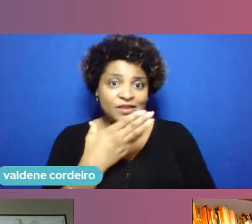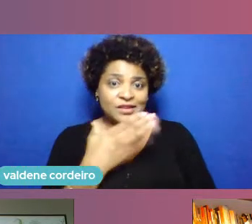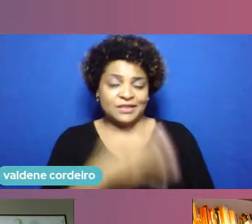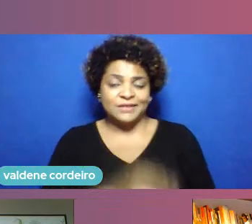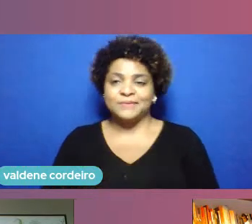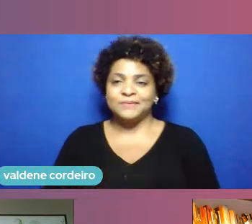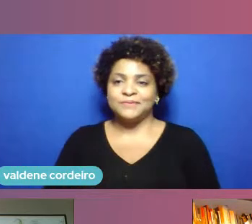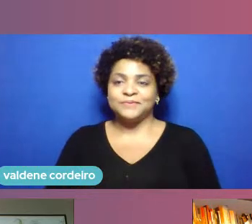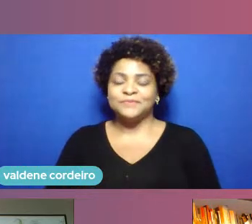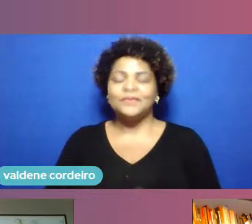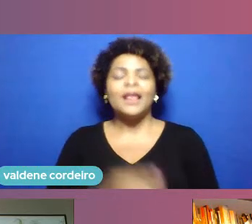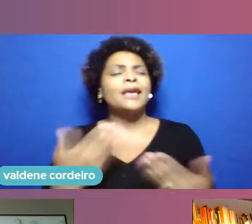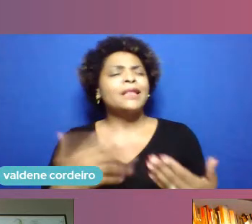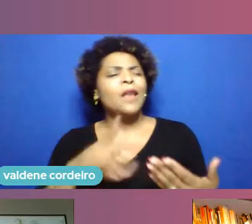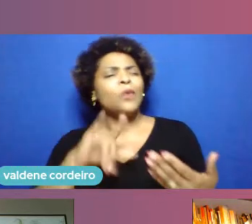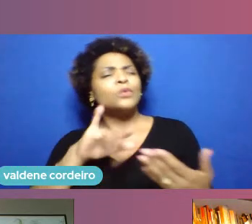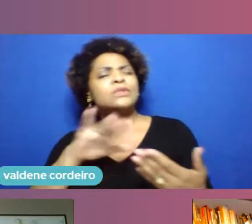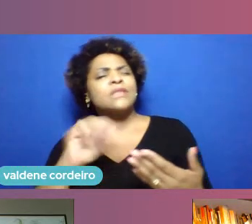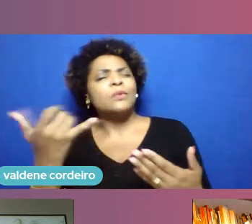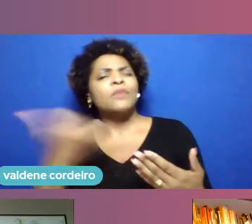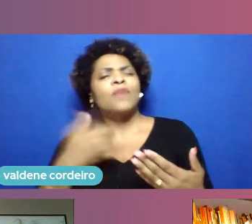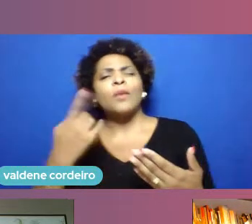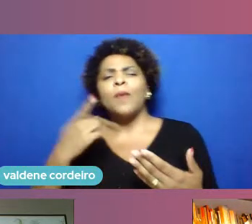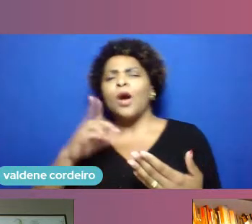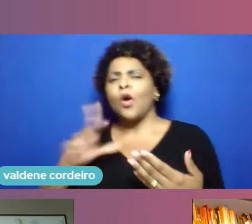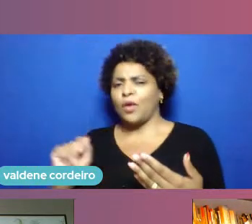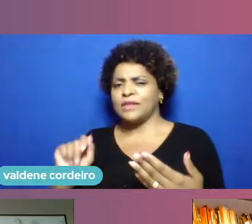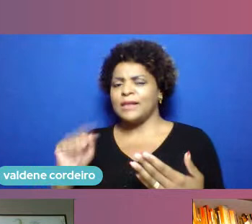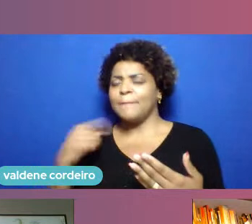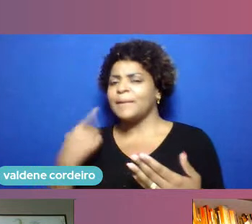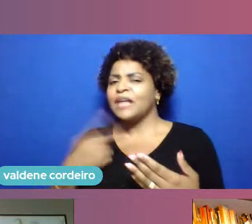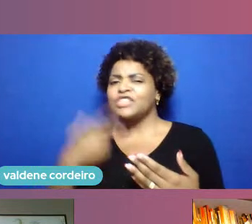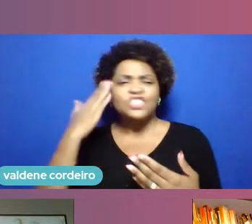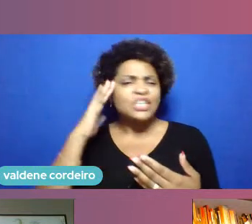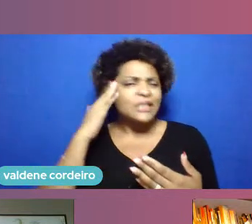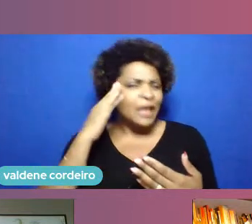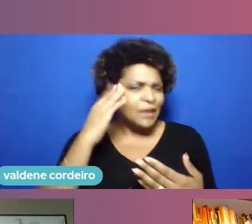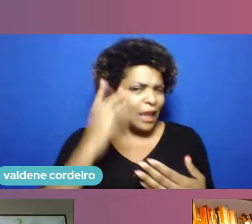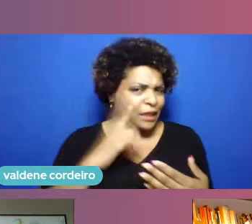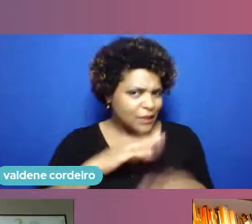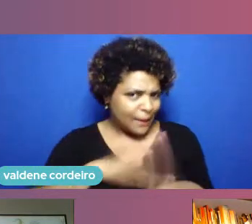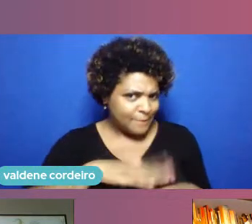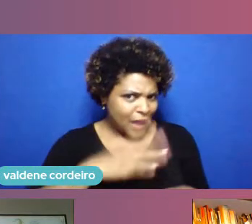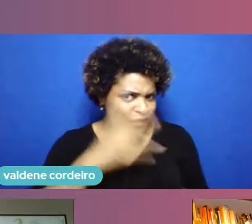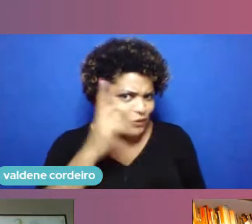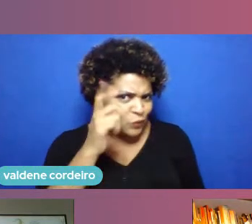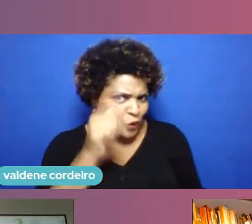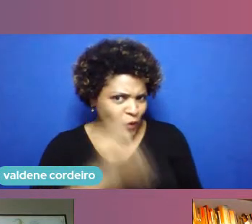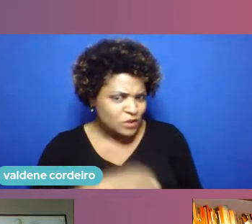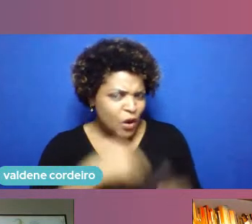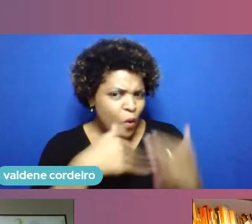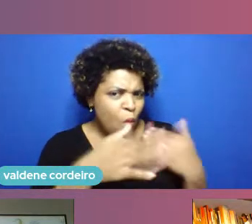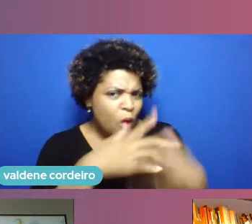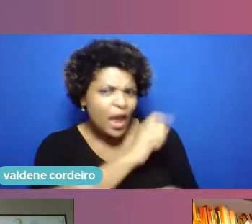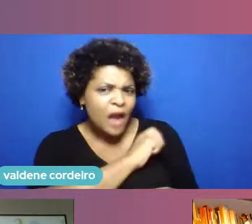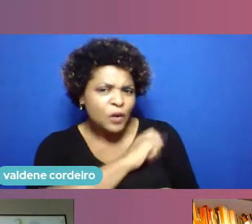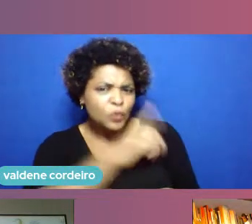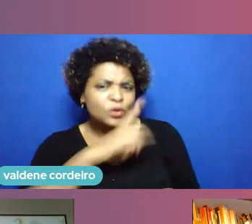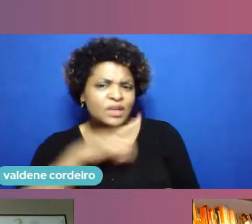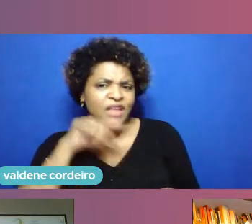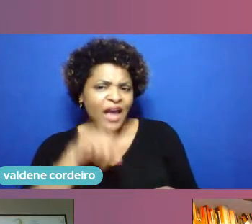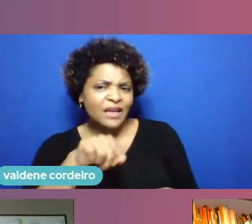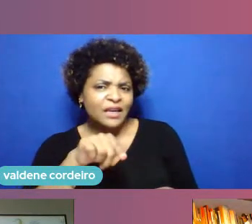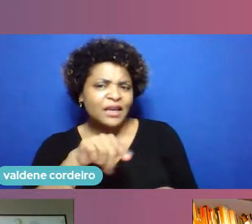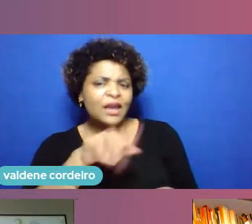gente até do outro lado entender e ficar mais curioso qualquer aluno que está na UFPE consegue se conectar com essa disciplina